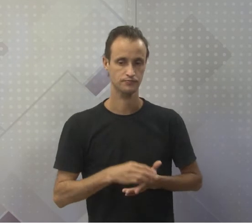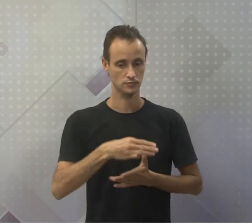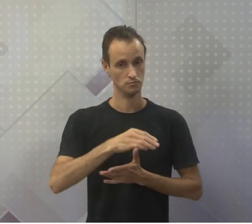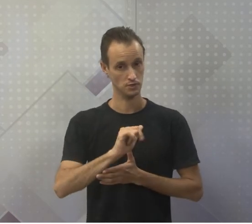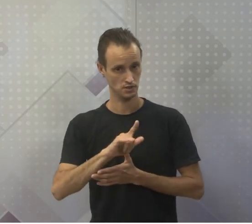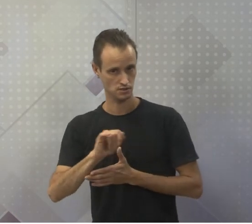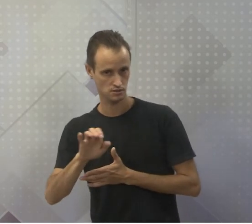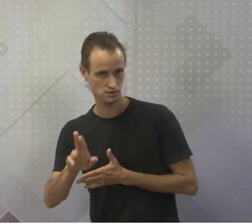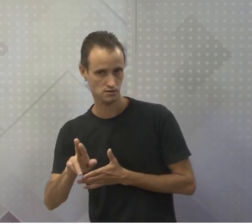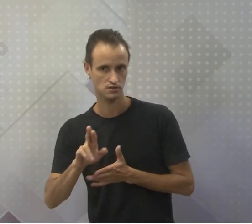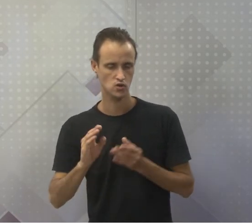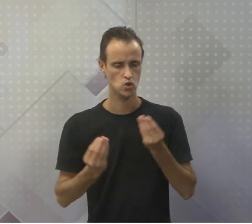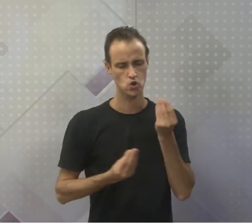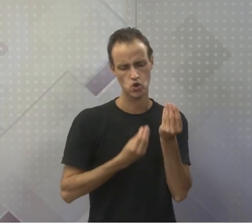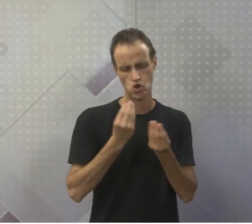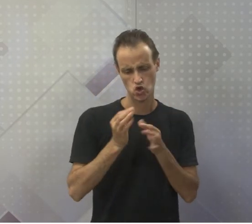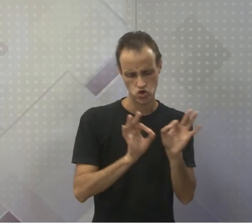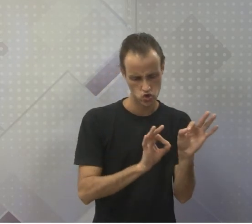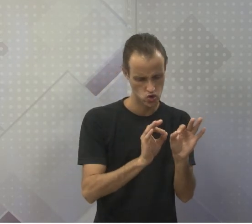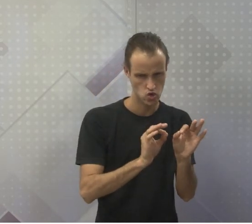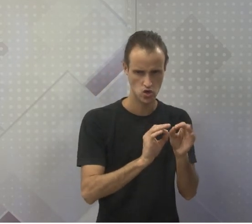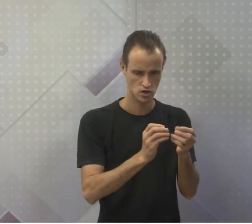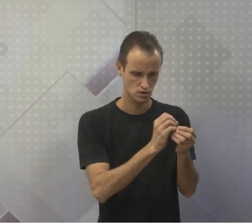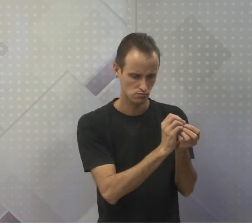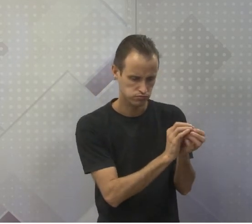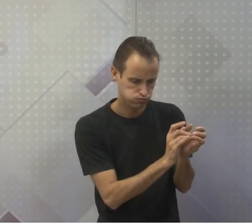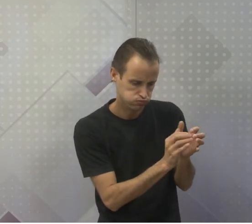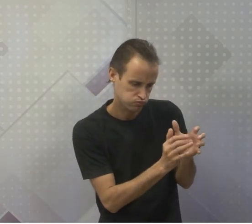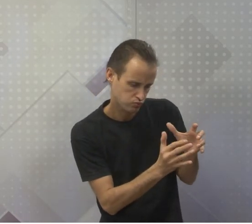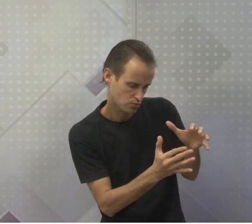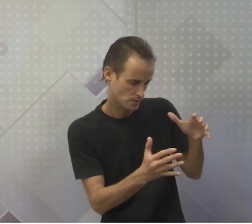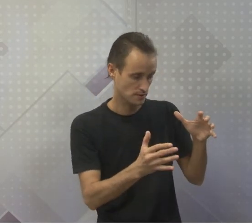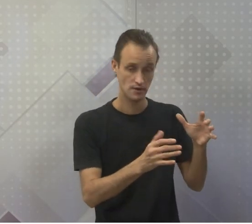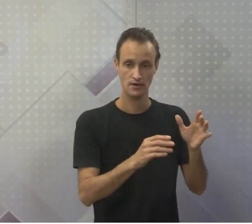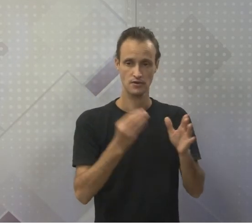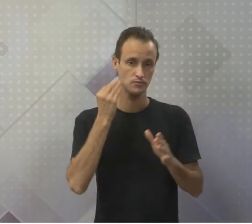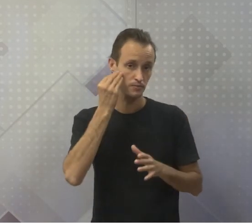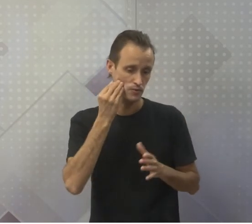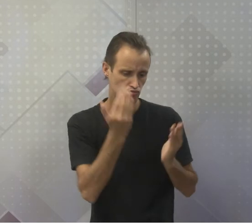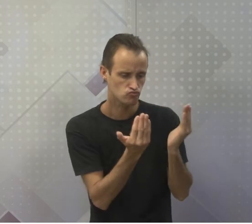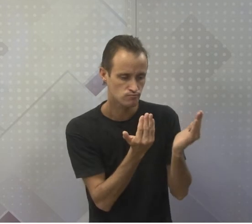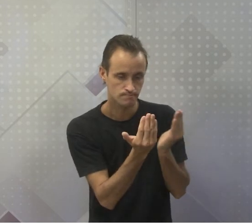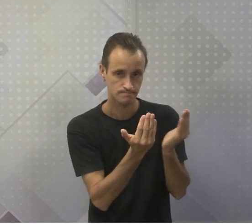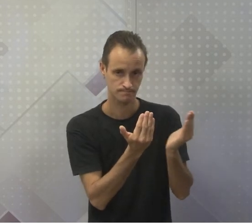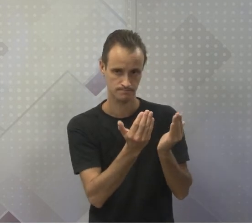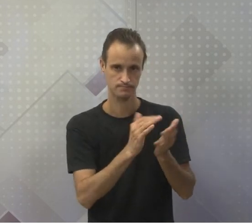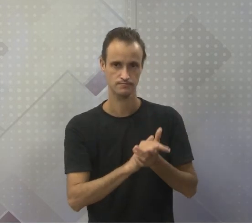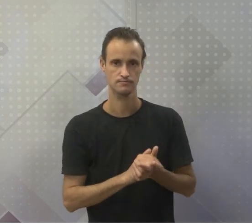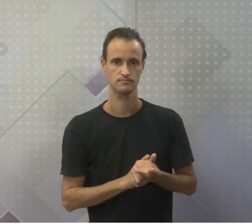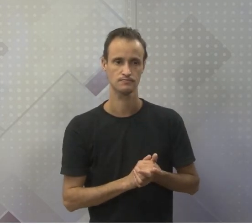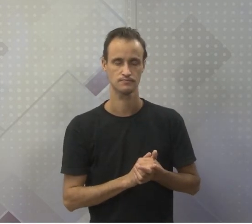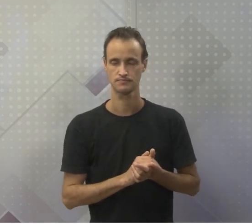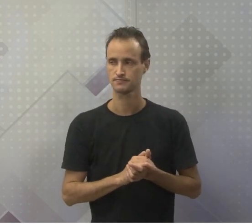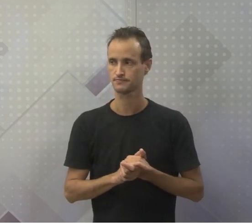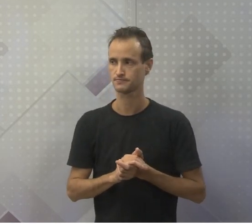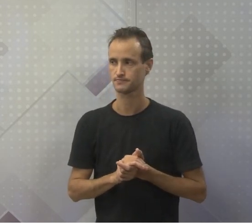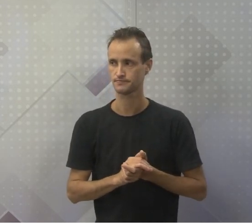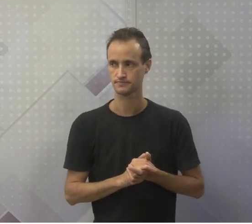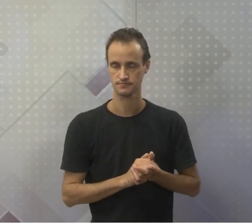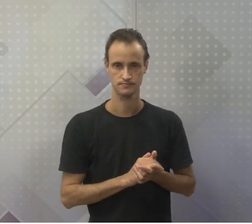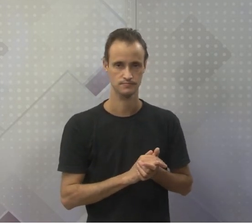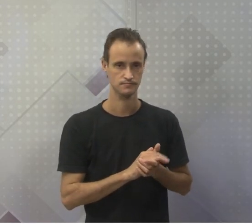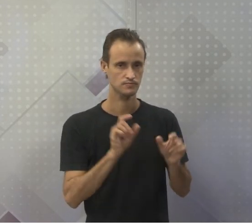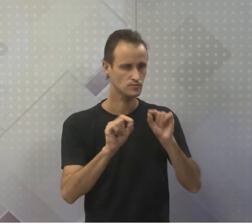mostrou como se formaria moléculas complexas. Fez um experimento com esse aparelho aqui e